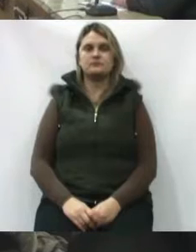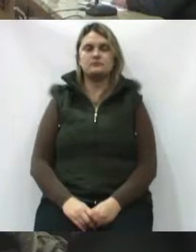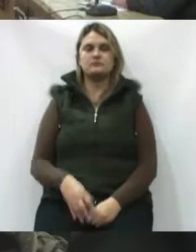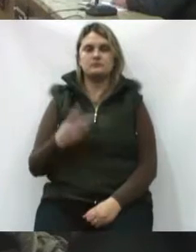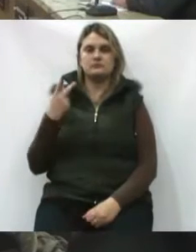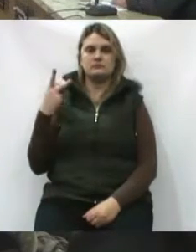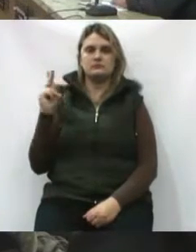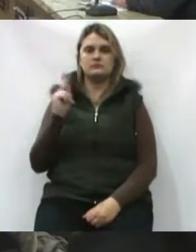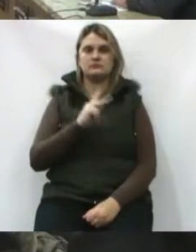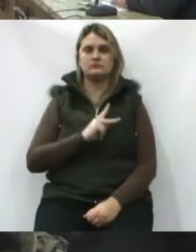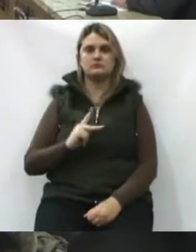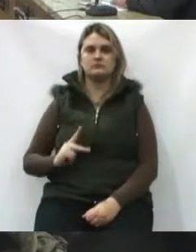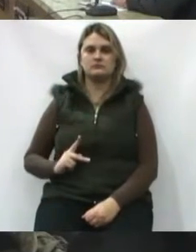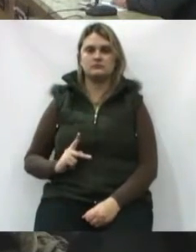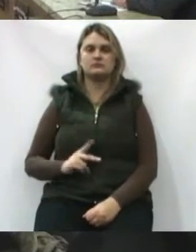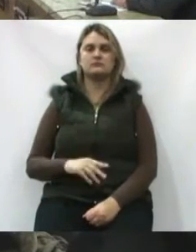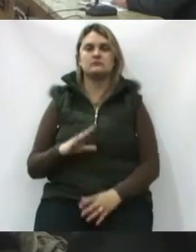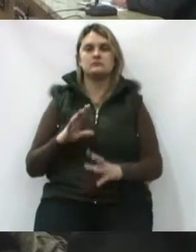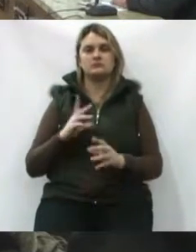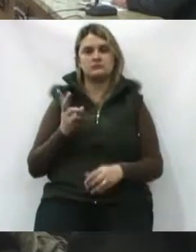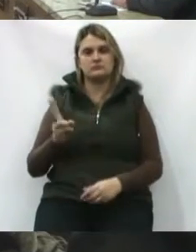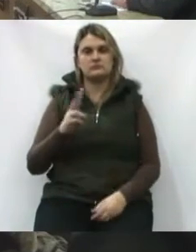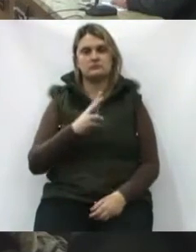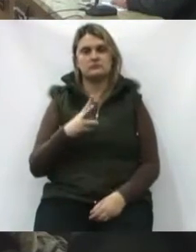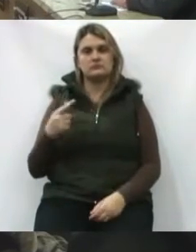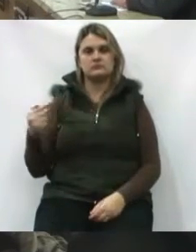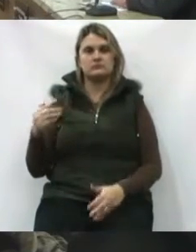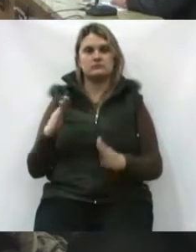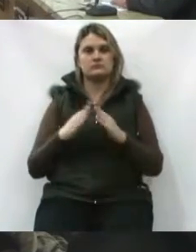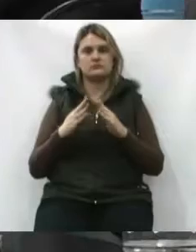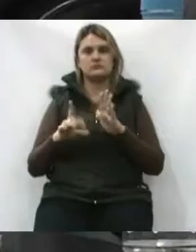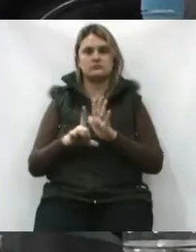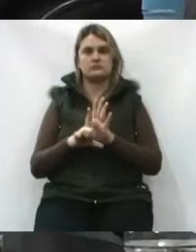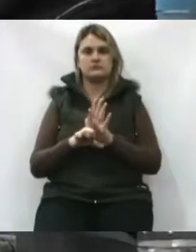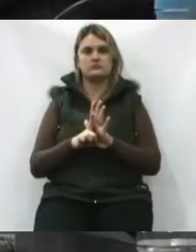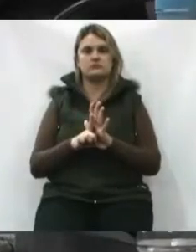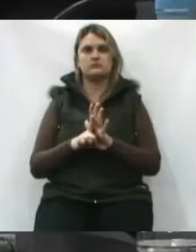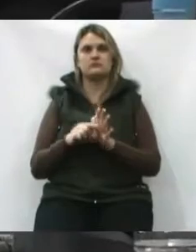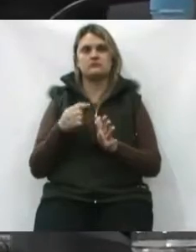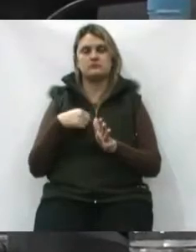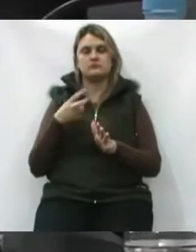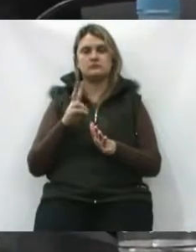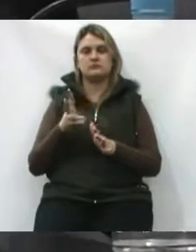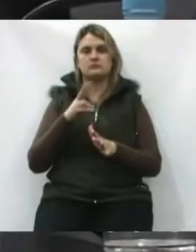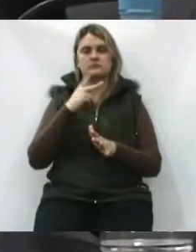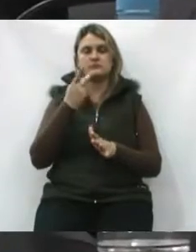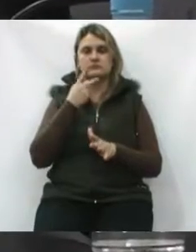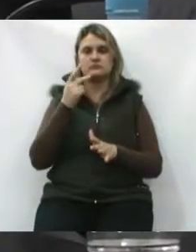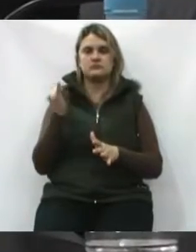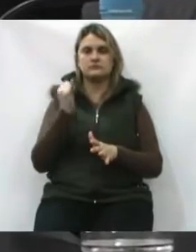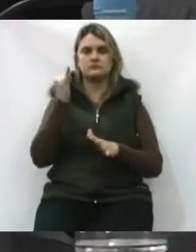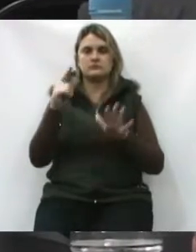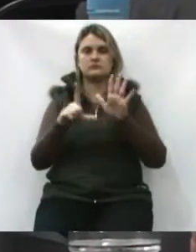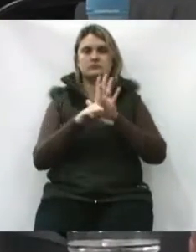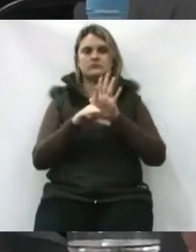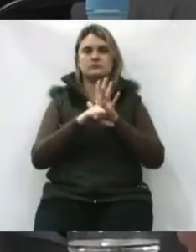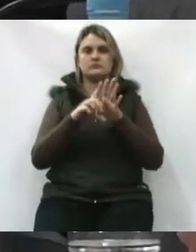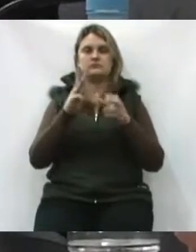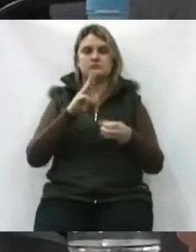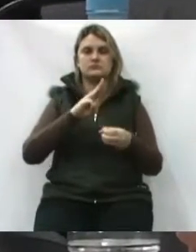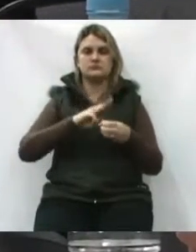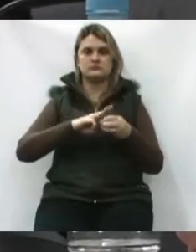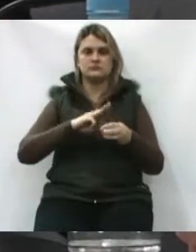Sr. Presidente, toda semana nessa Casa de Leis, eu sempre ressalto a importância da Lei Orgânica